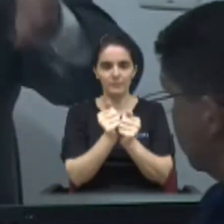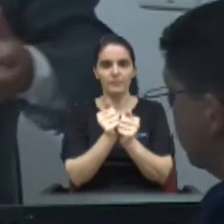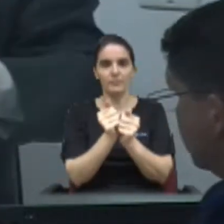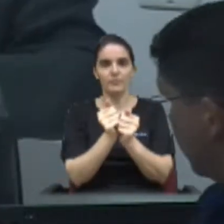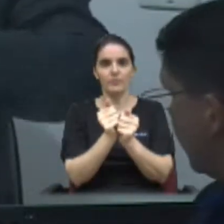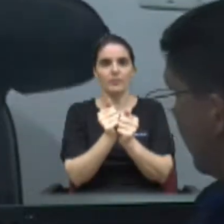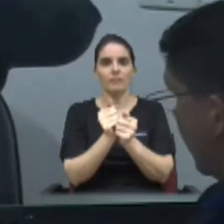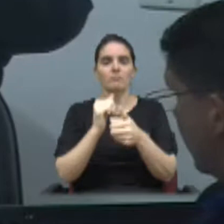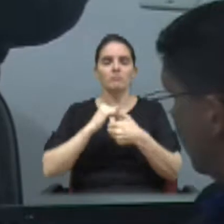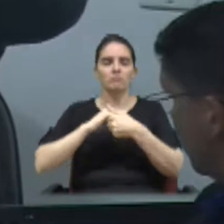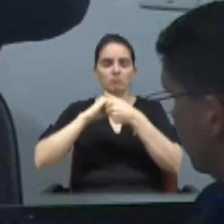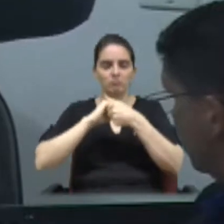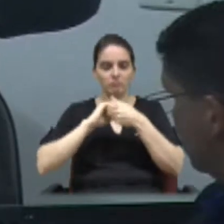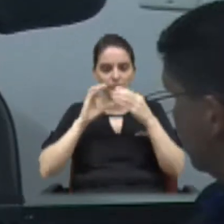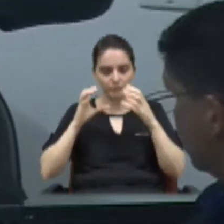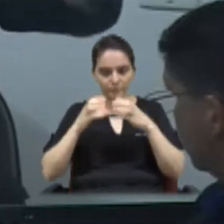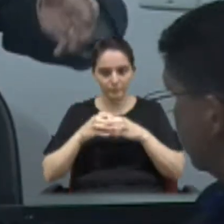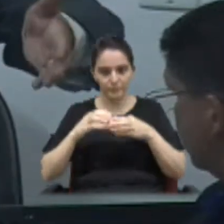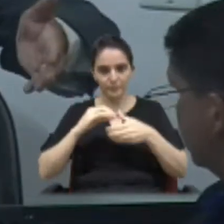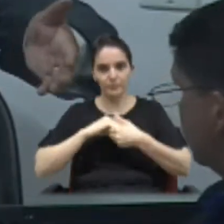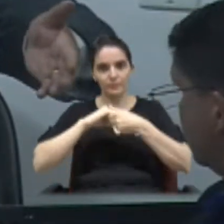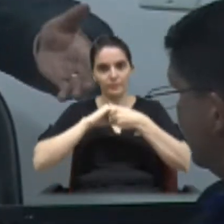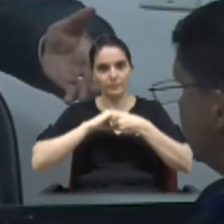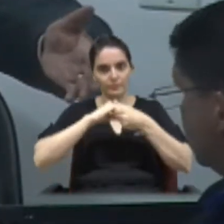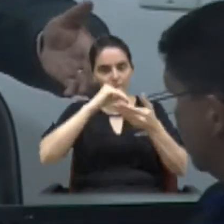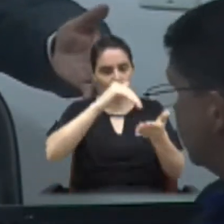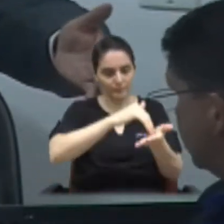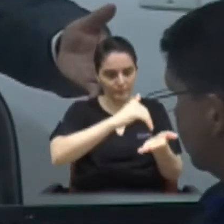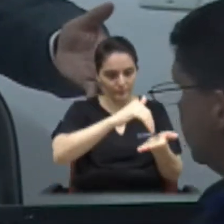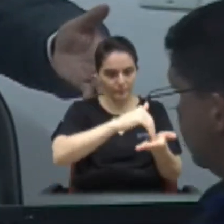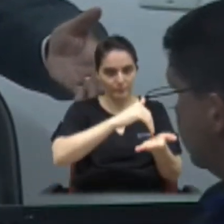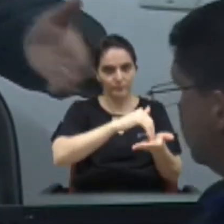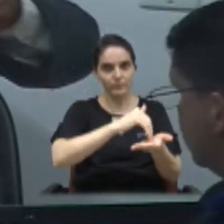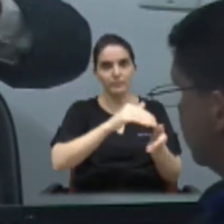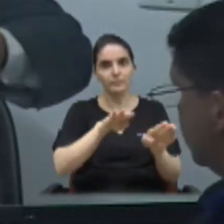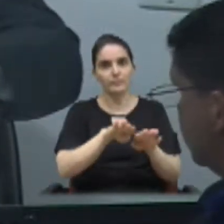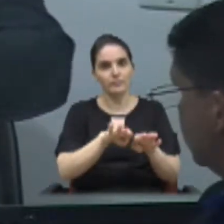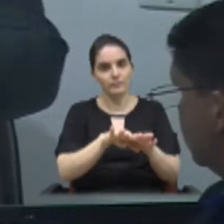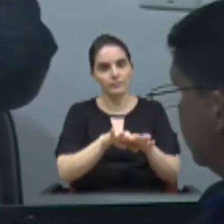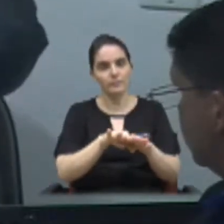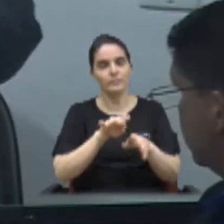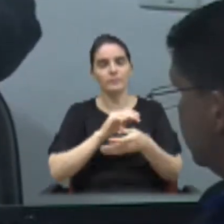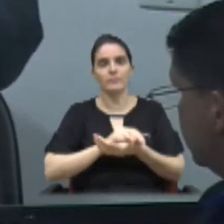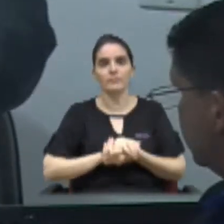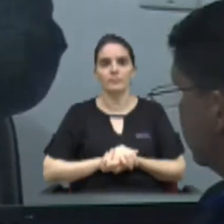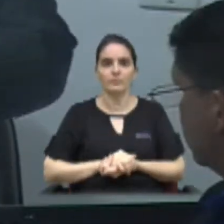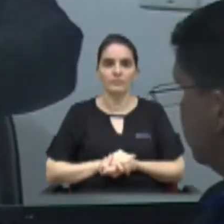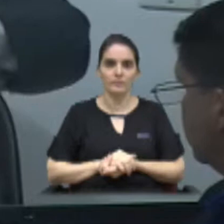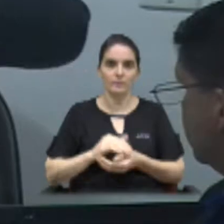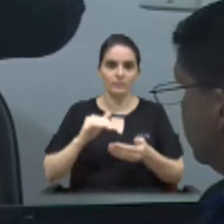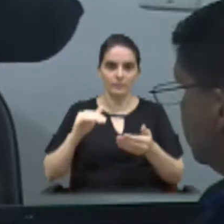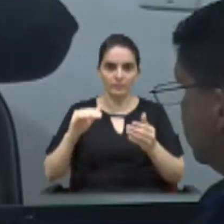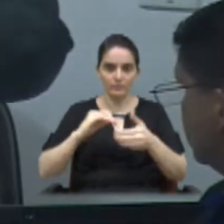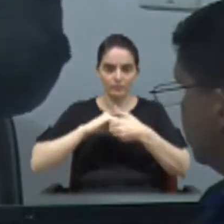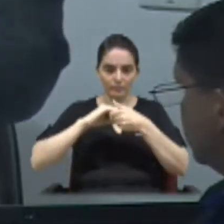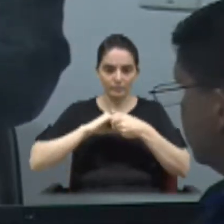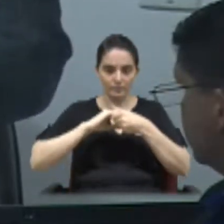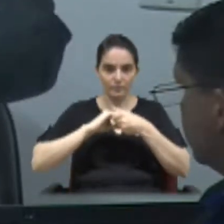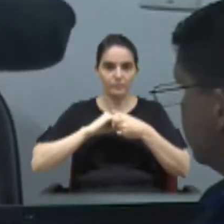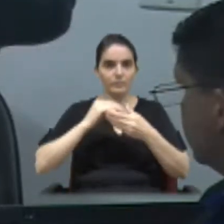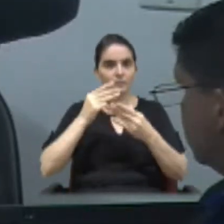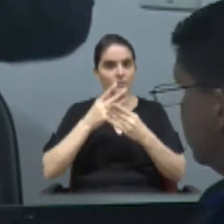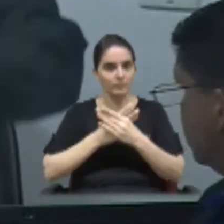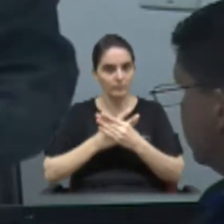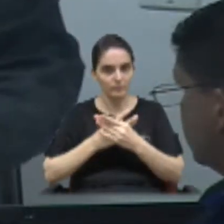Parabéns à comissão, parabéns ao secretário também que fez isso daí, que atendeu, e a Câmara, e todas as pessoas